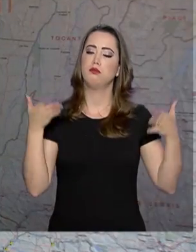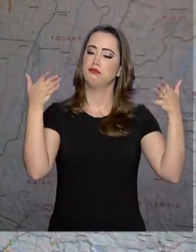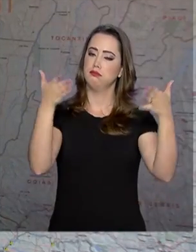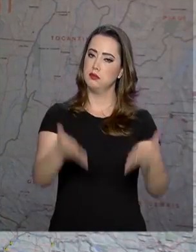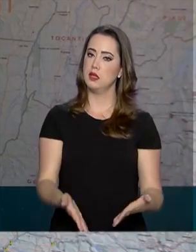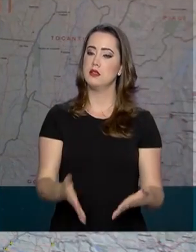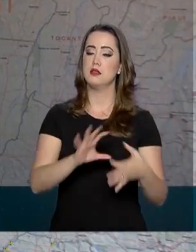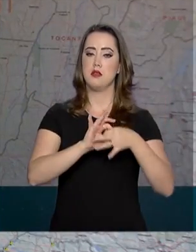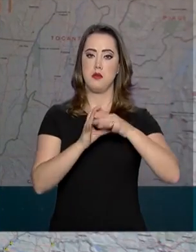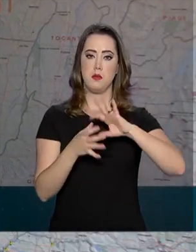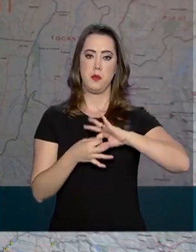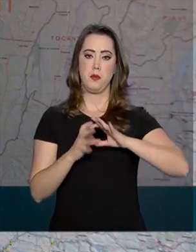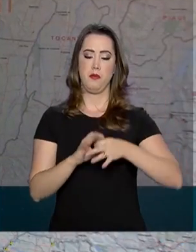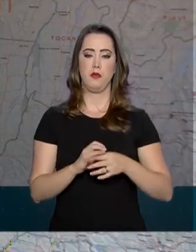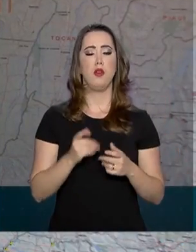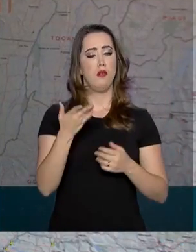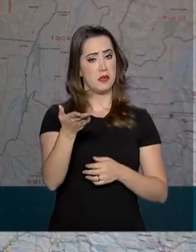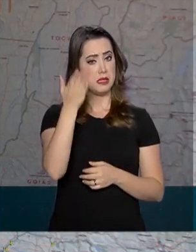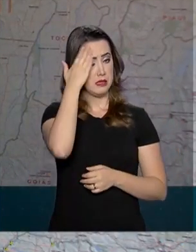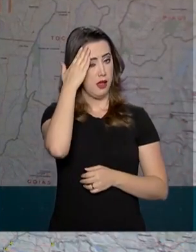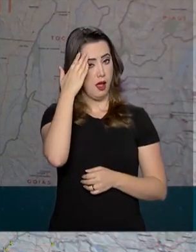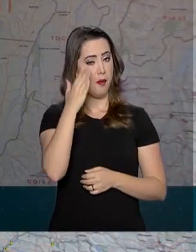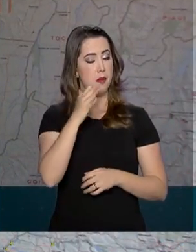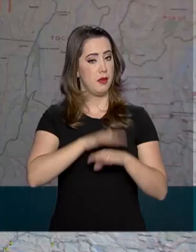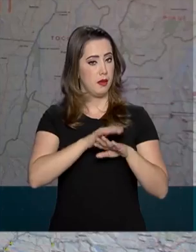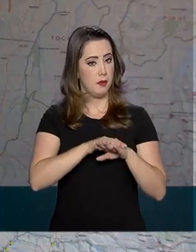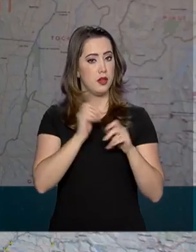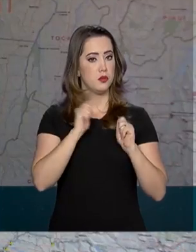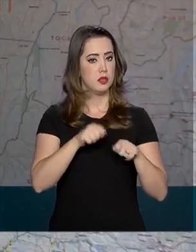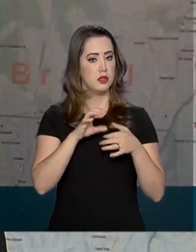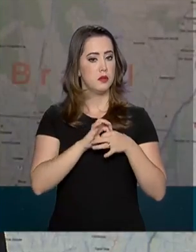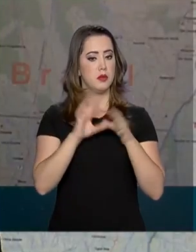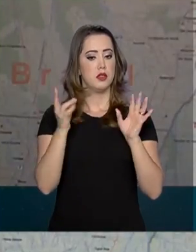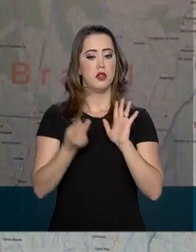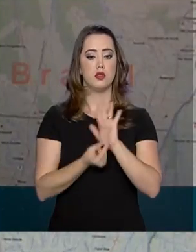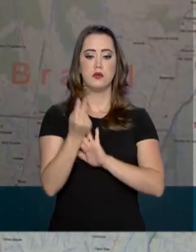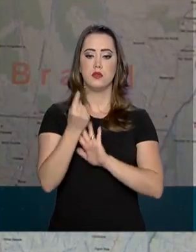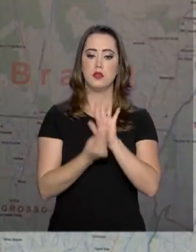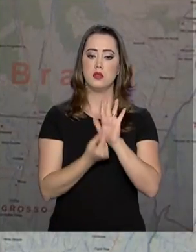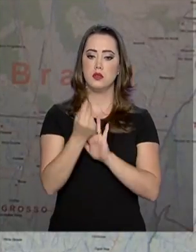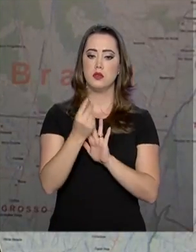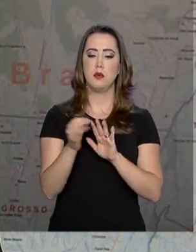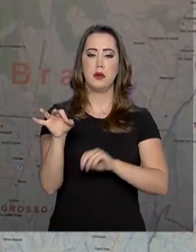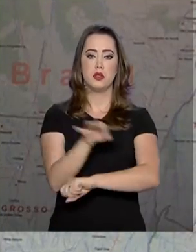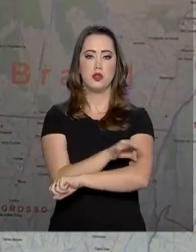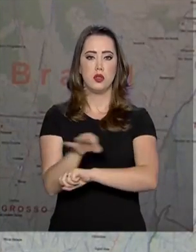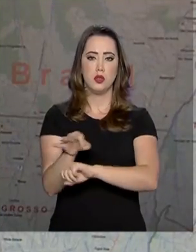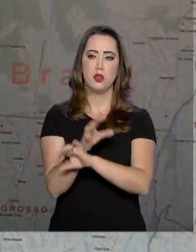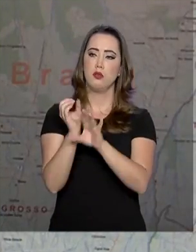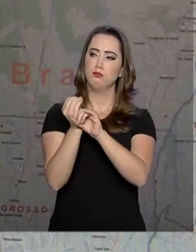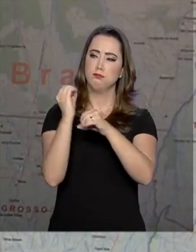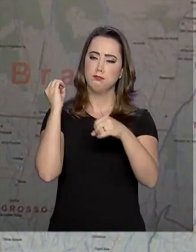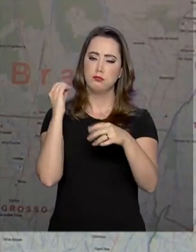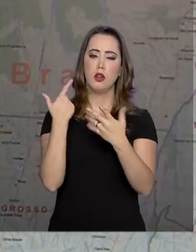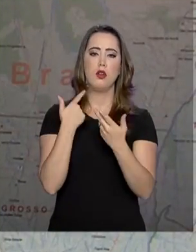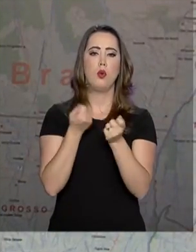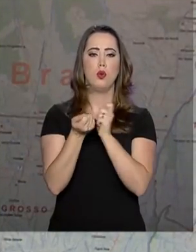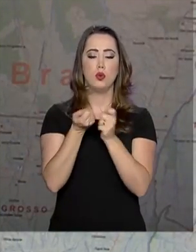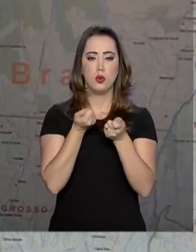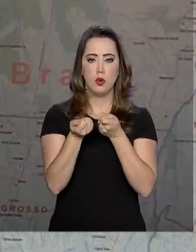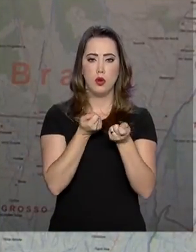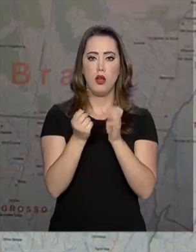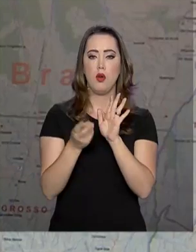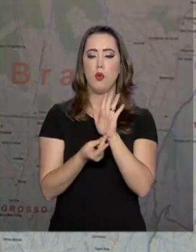matemática permite você ter liberdade financeira, para ser um bom engenheiro, para controlar suas contas, para o teu